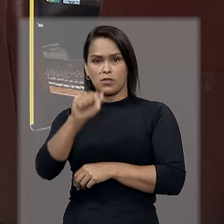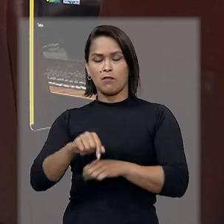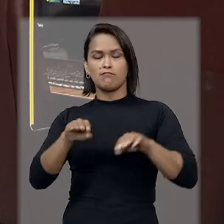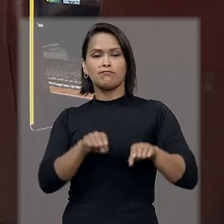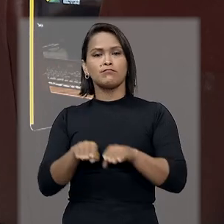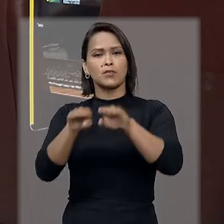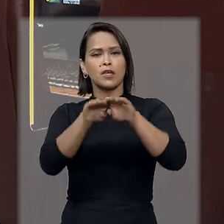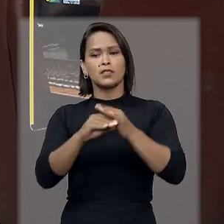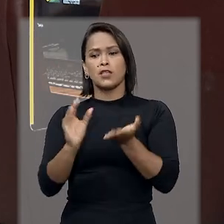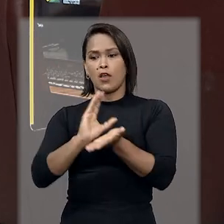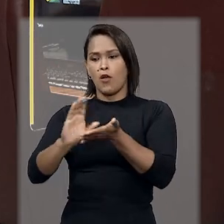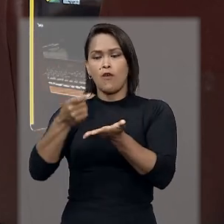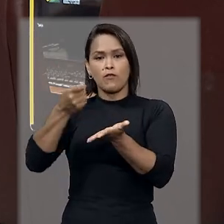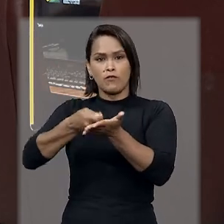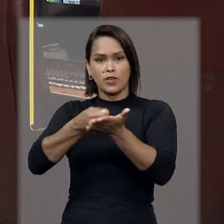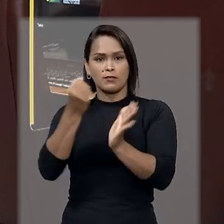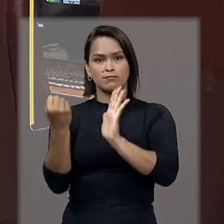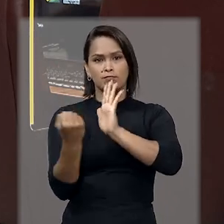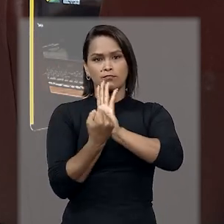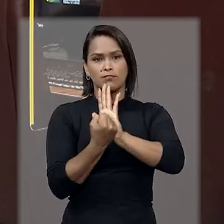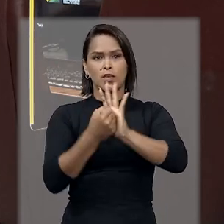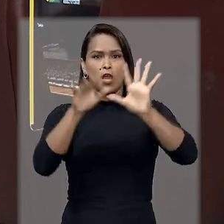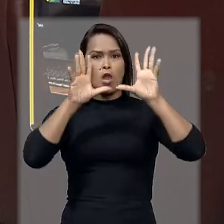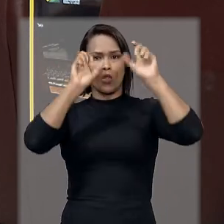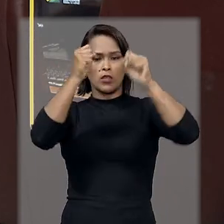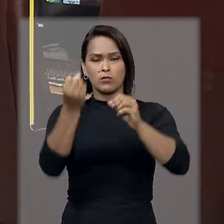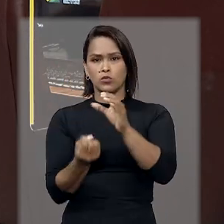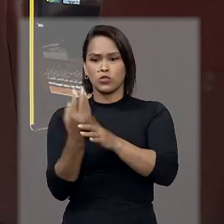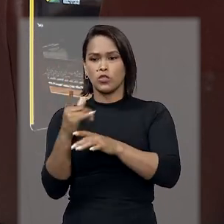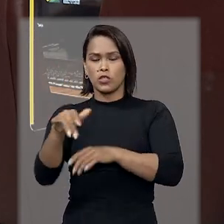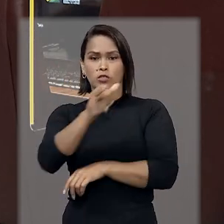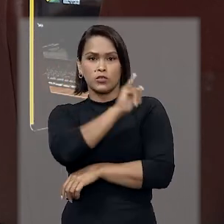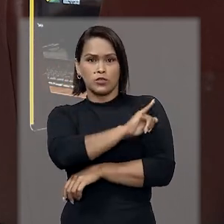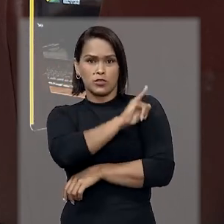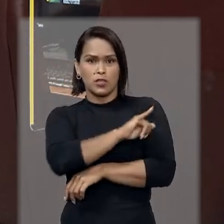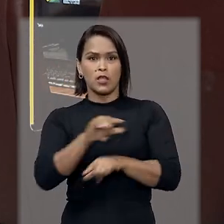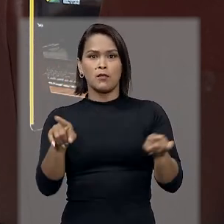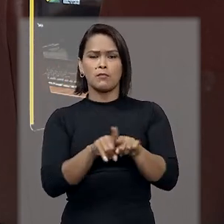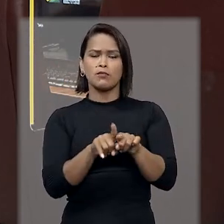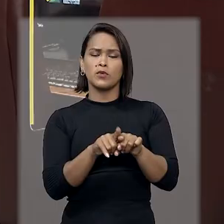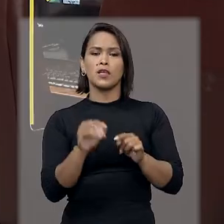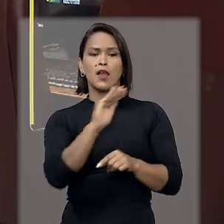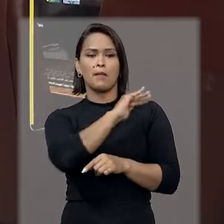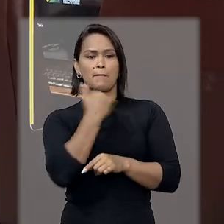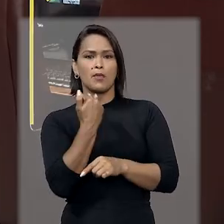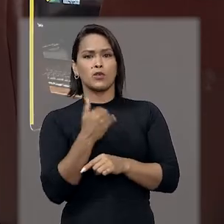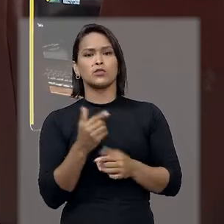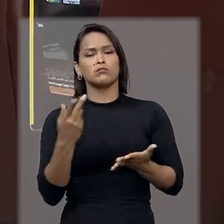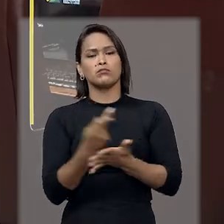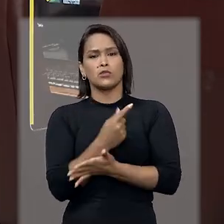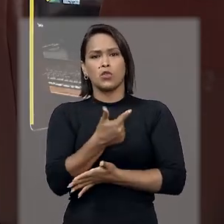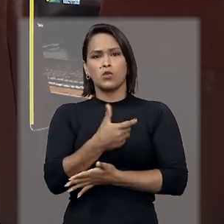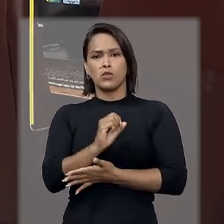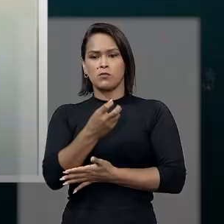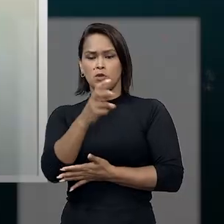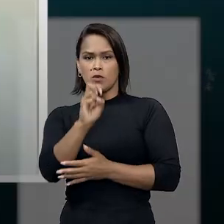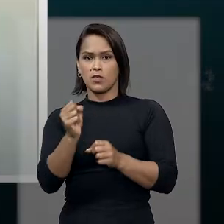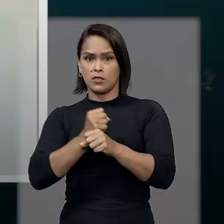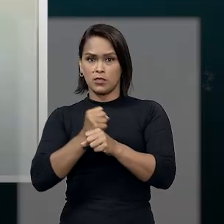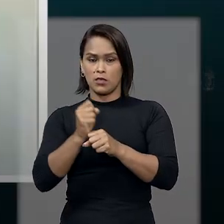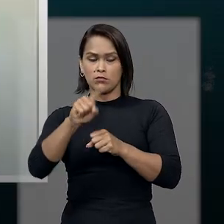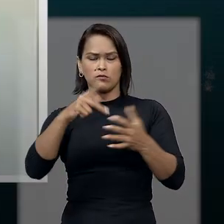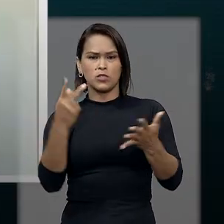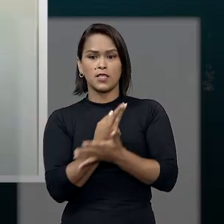manteve a indenização fixada pelo Tribunal de Justiça do Rio de Janeiro. A chacina ocorreu em 2015. Na ocasião,